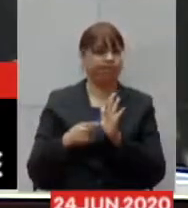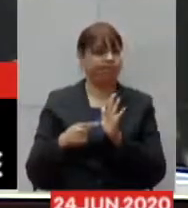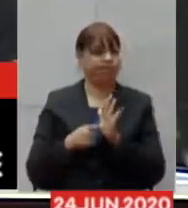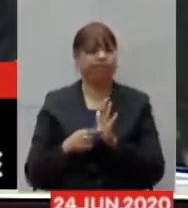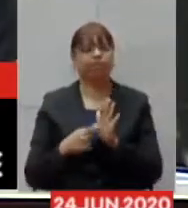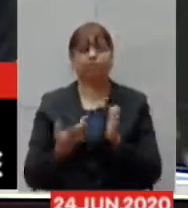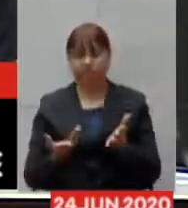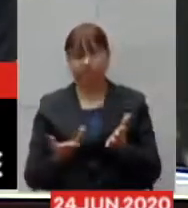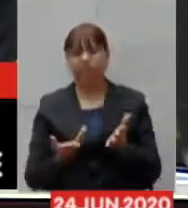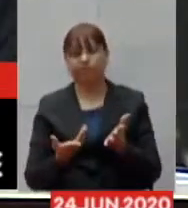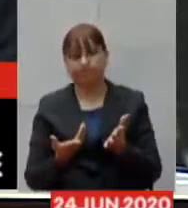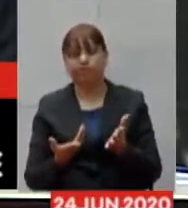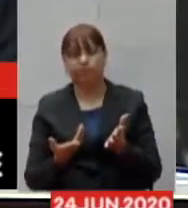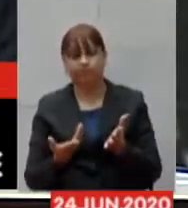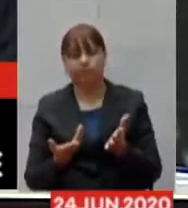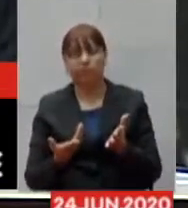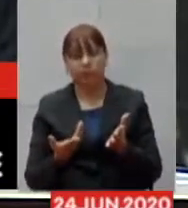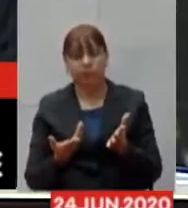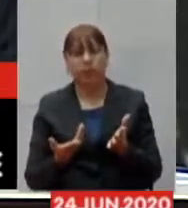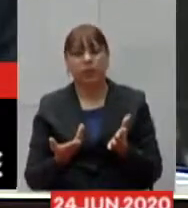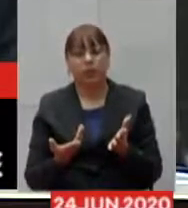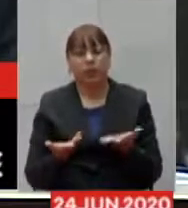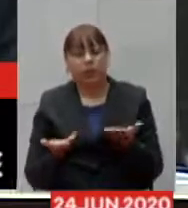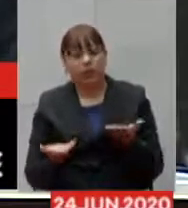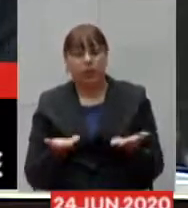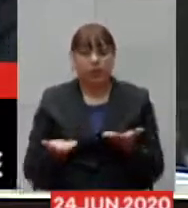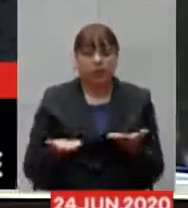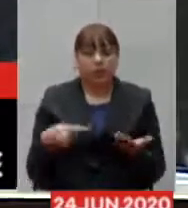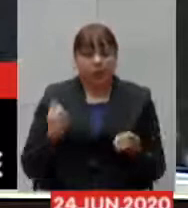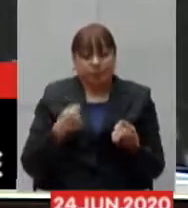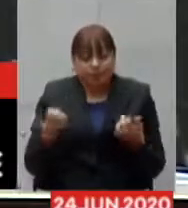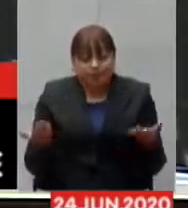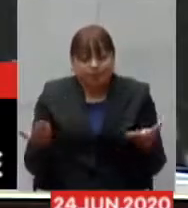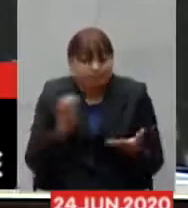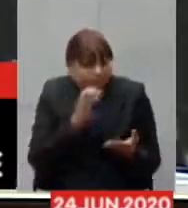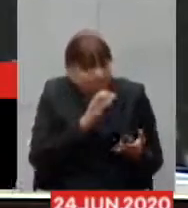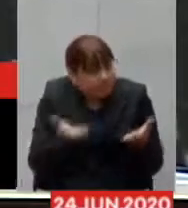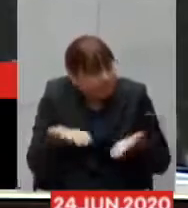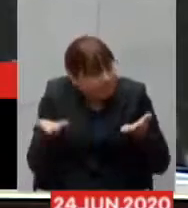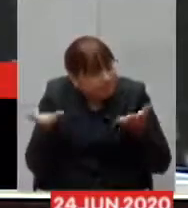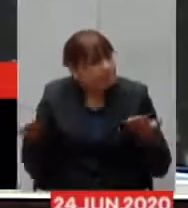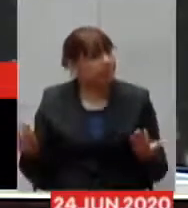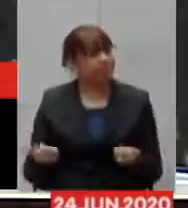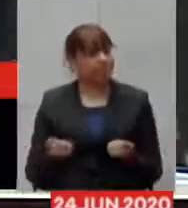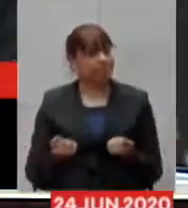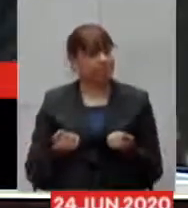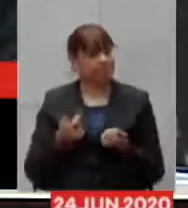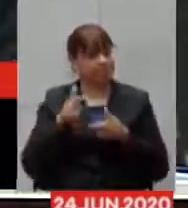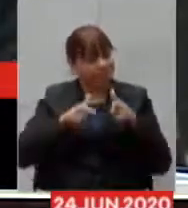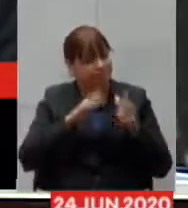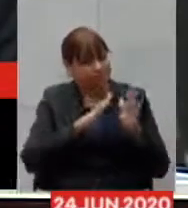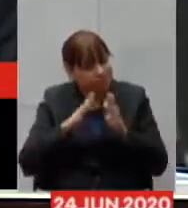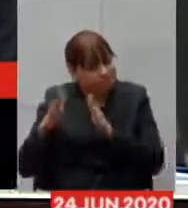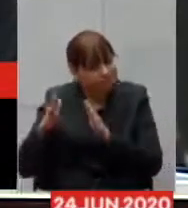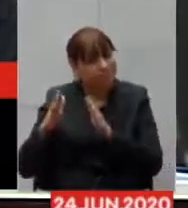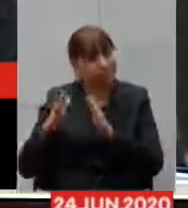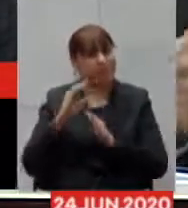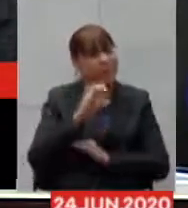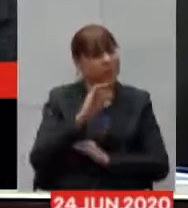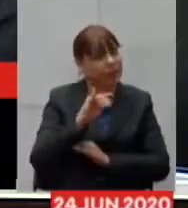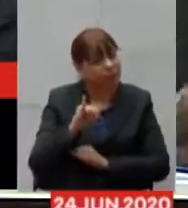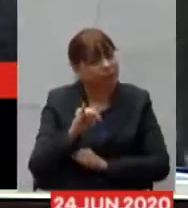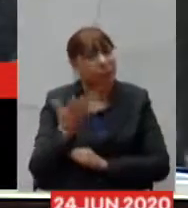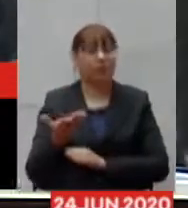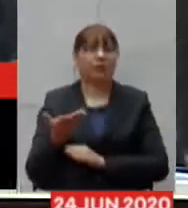estado então nós temos que agilizar essas homologações desses desses CTIs a gente